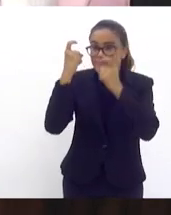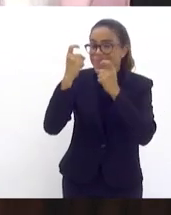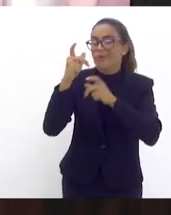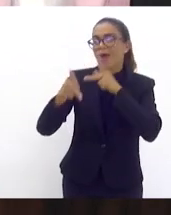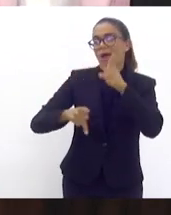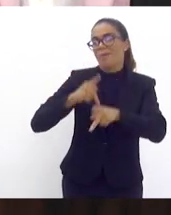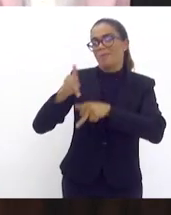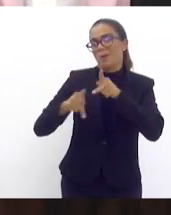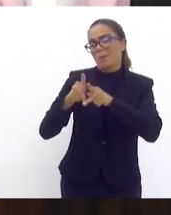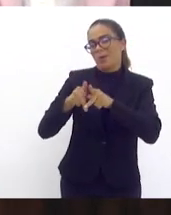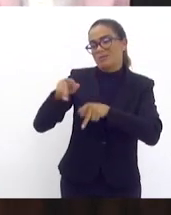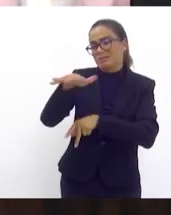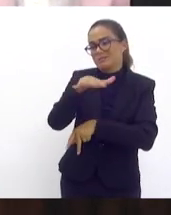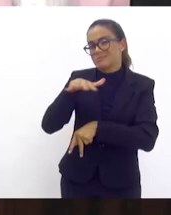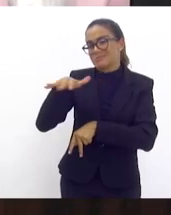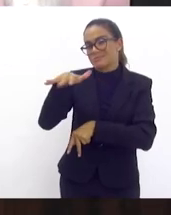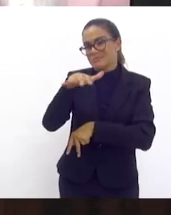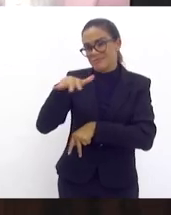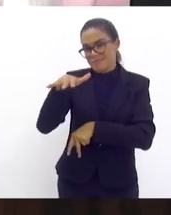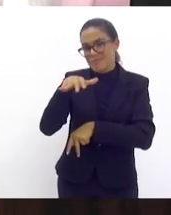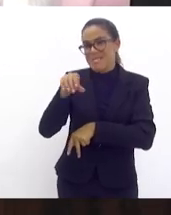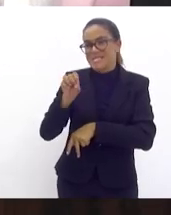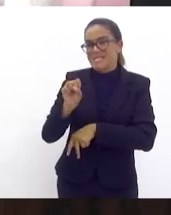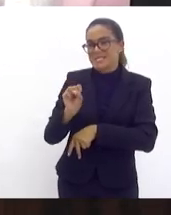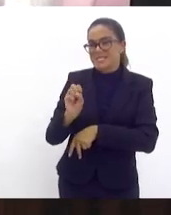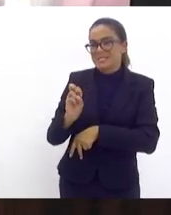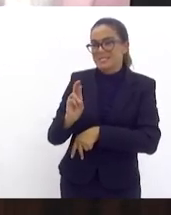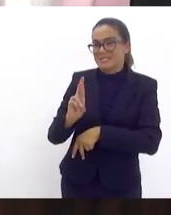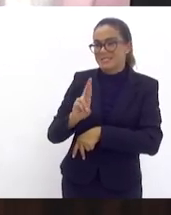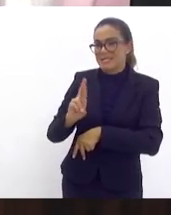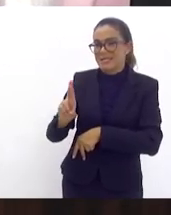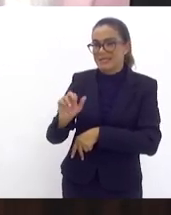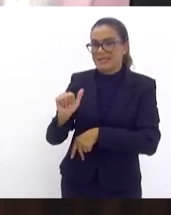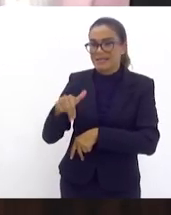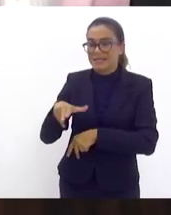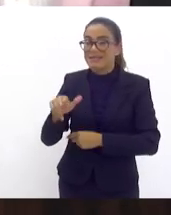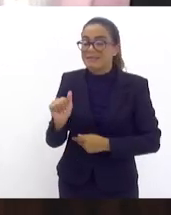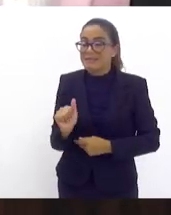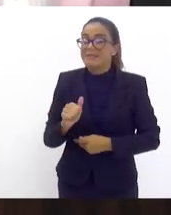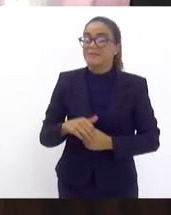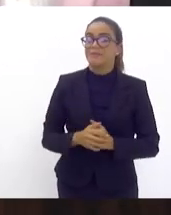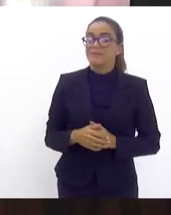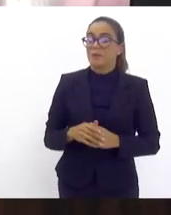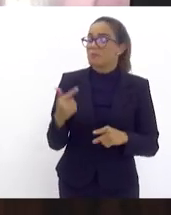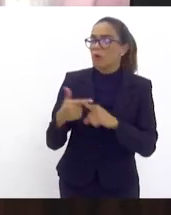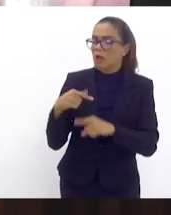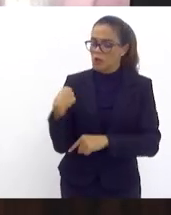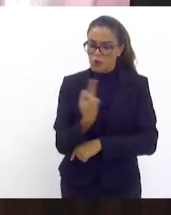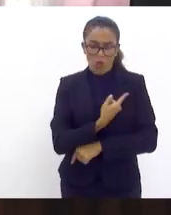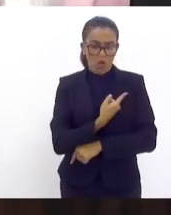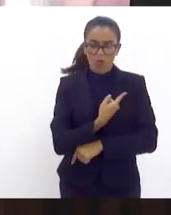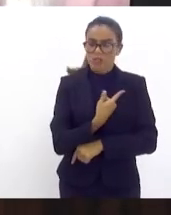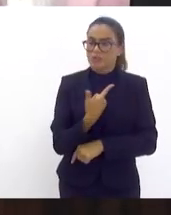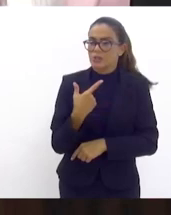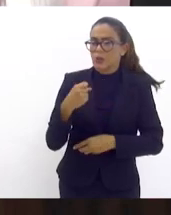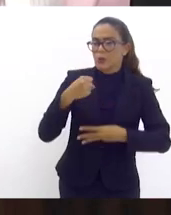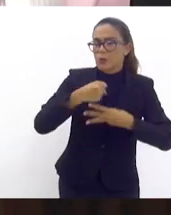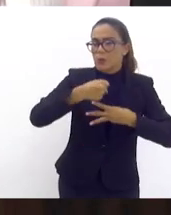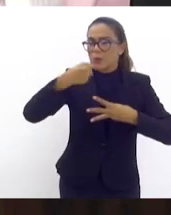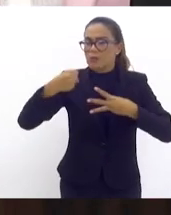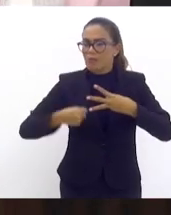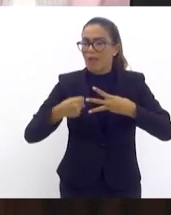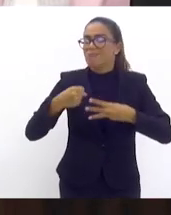serrana e em especial a população da nossa cidade de Petrópolis porque a gente não tem no poder executivo